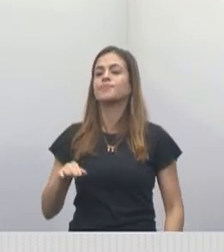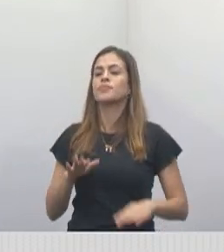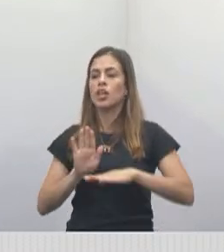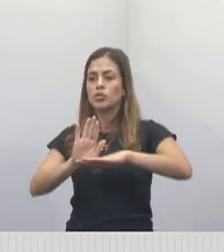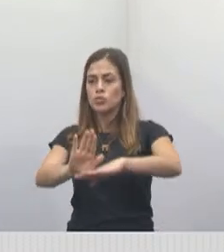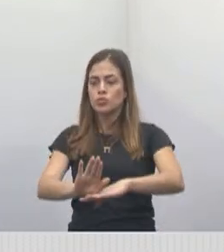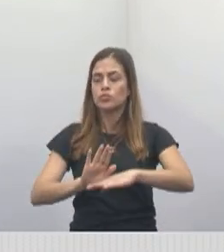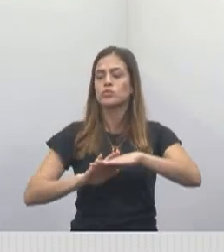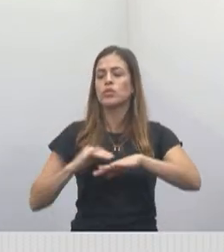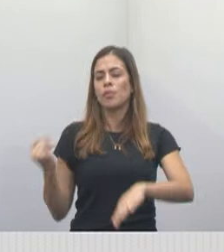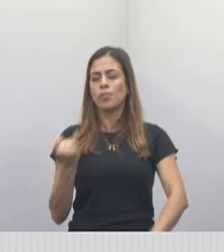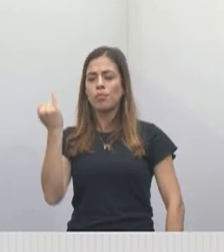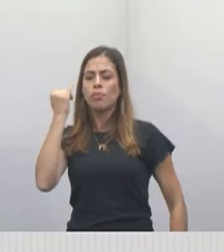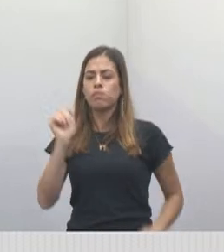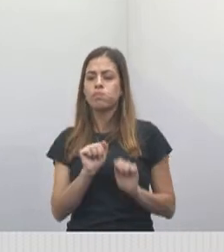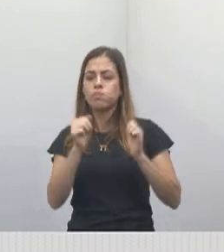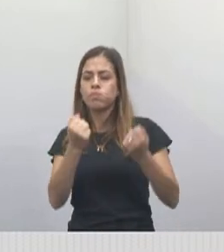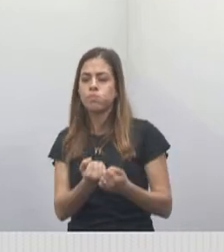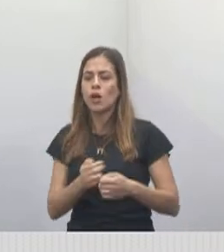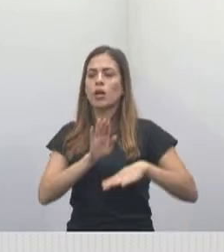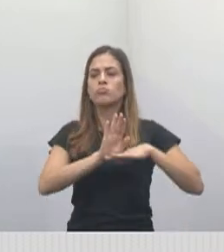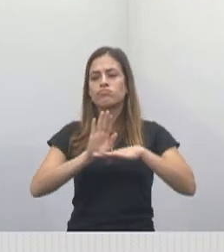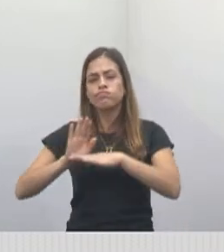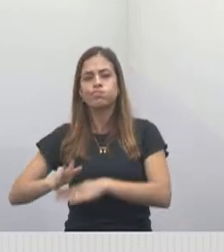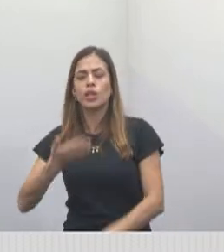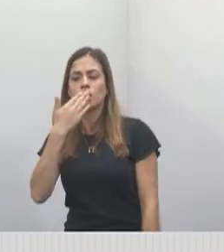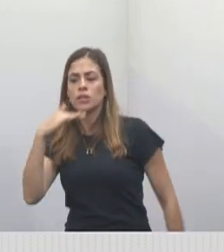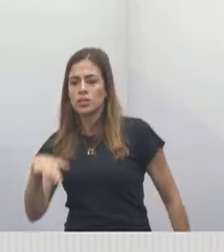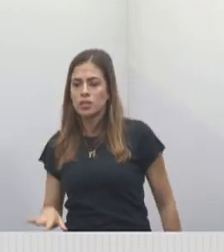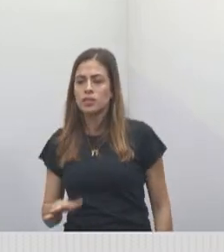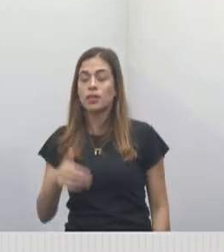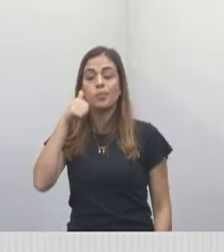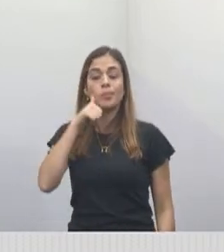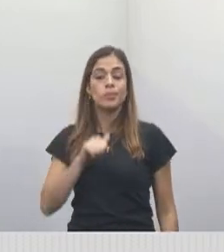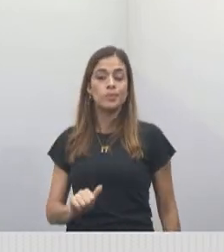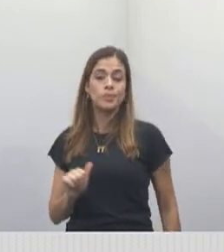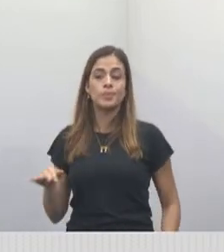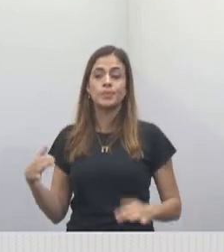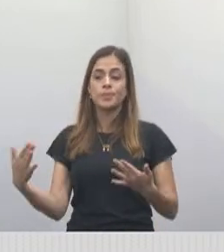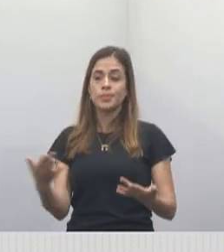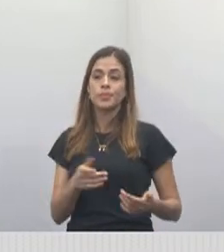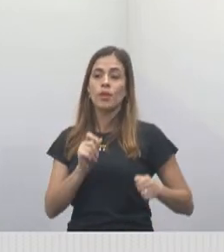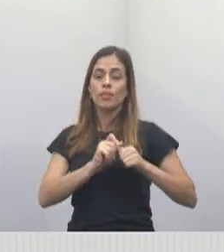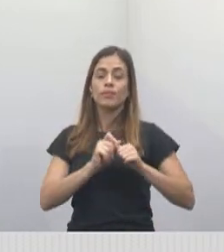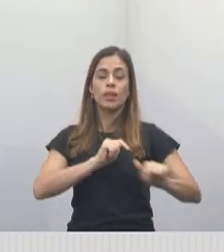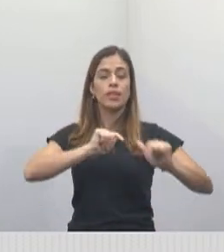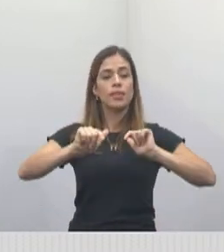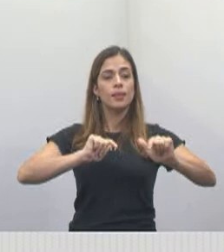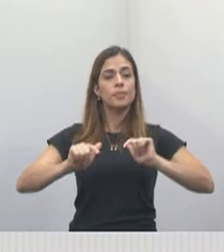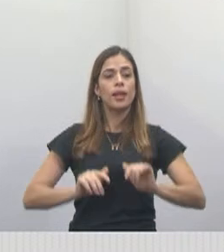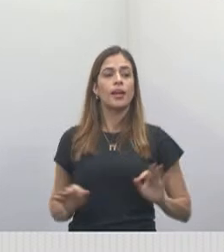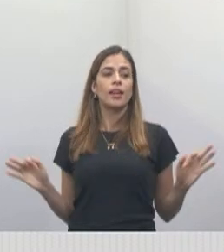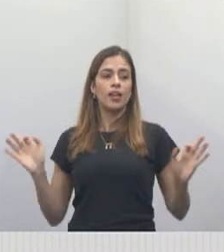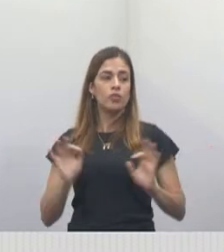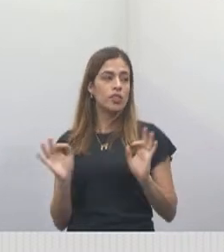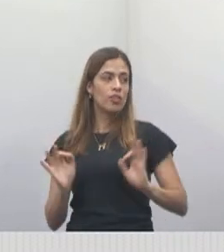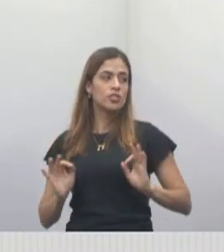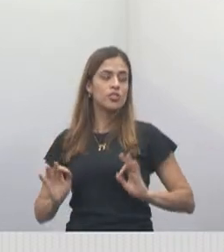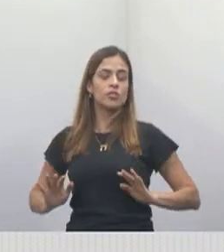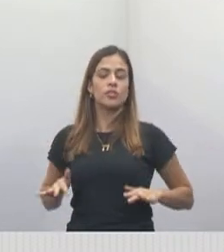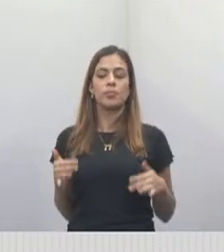Colônia, da região do Boa Vista, que atende muitas crianças, muitas mulheres ali, vem fazendo um trabalho excepcional.